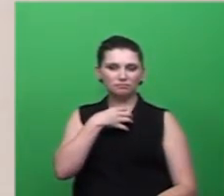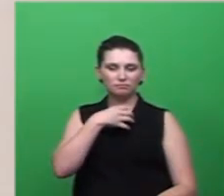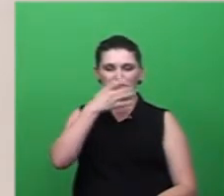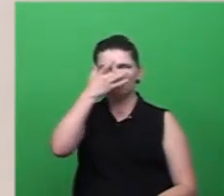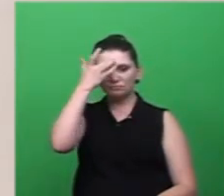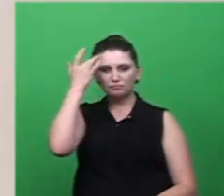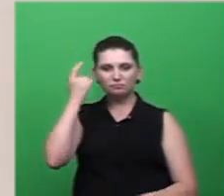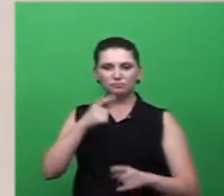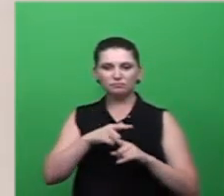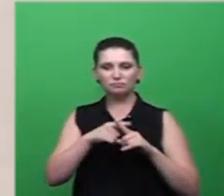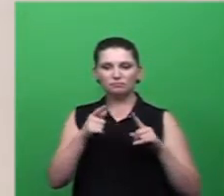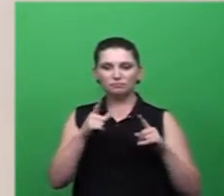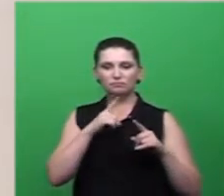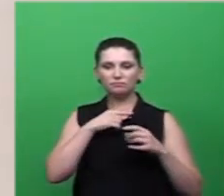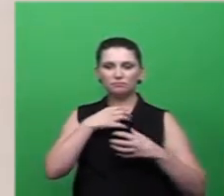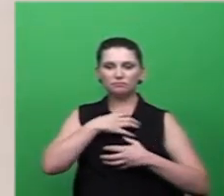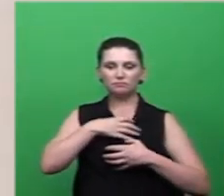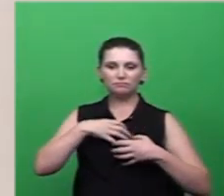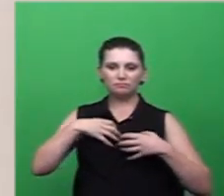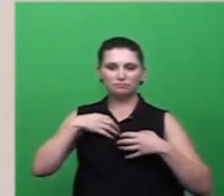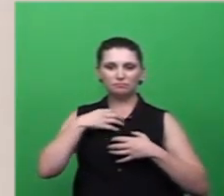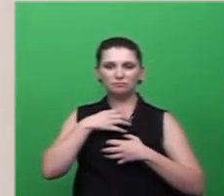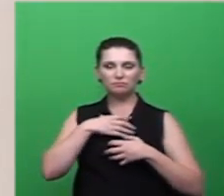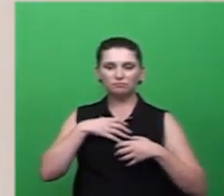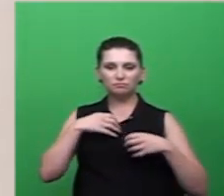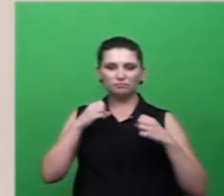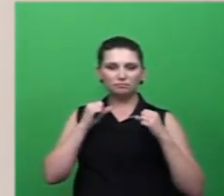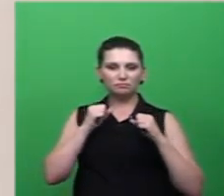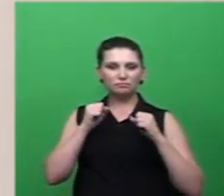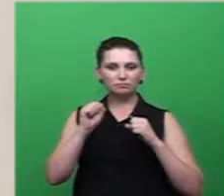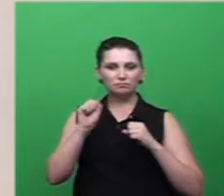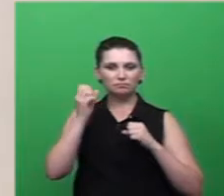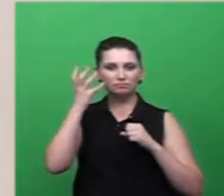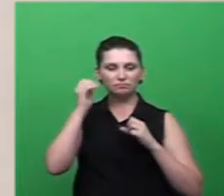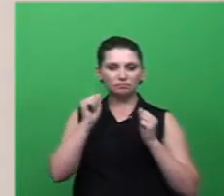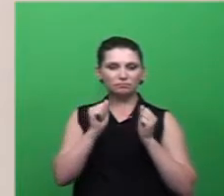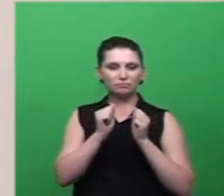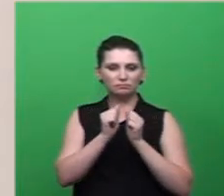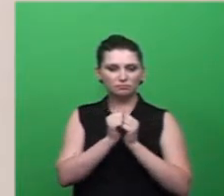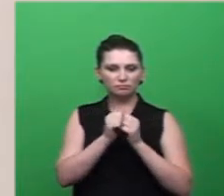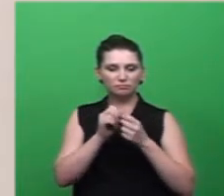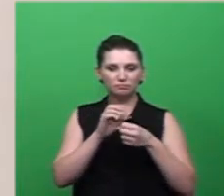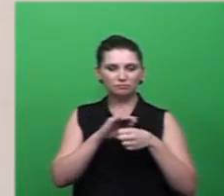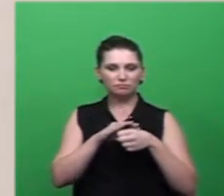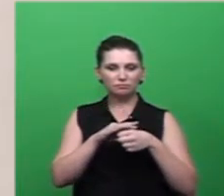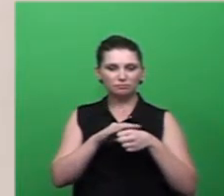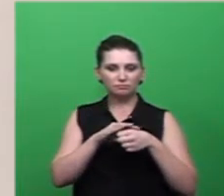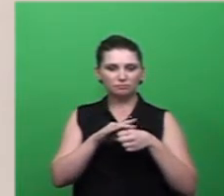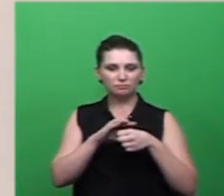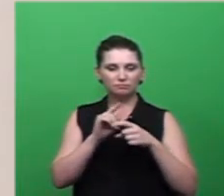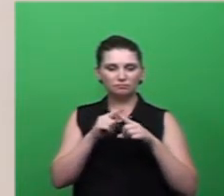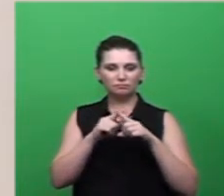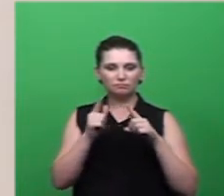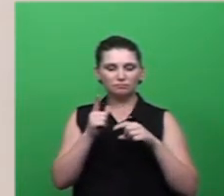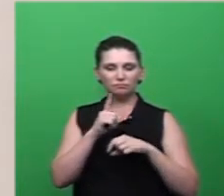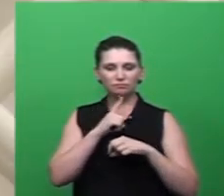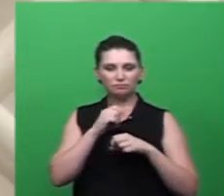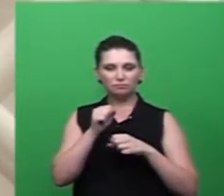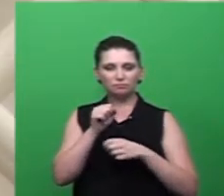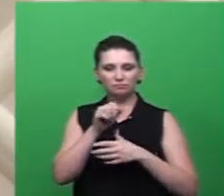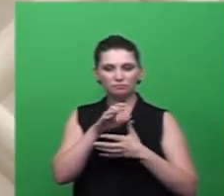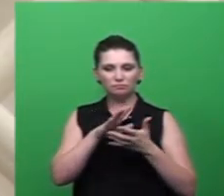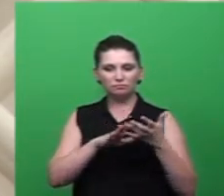e sensações que podem acontecer junto da doença mas ele está com uma atividade com